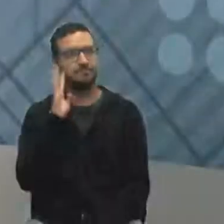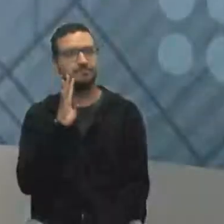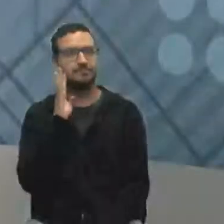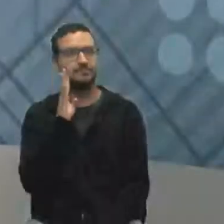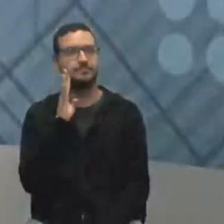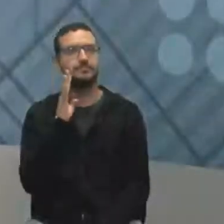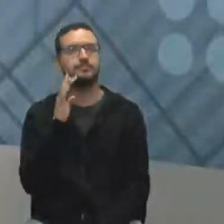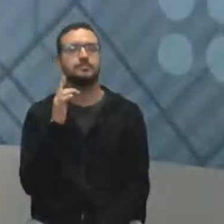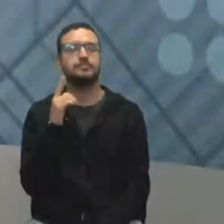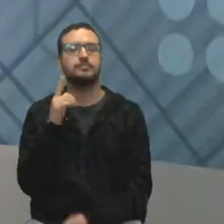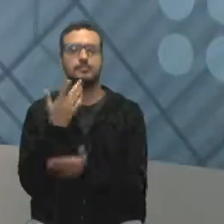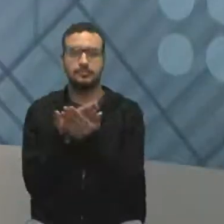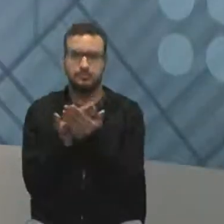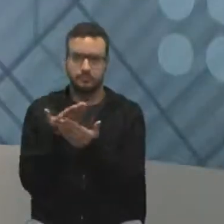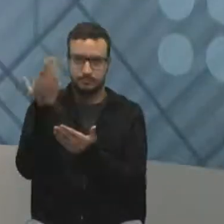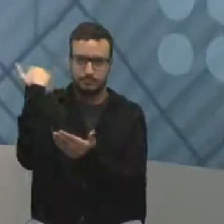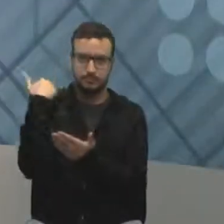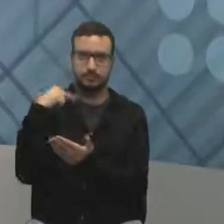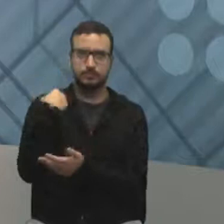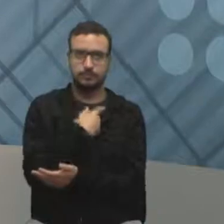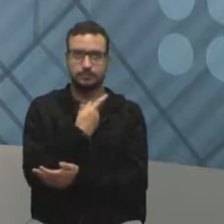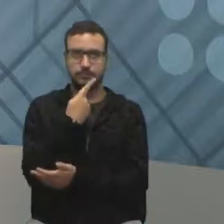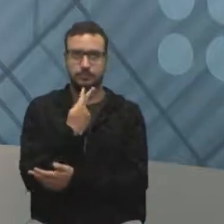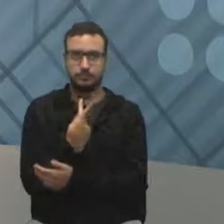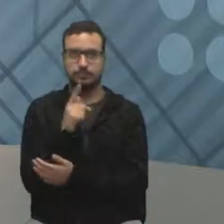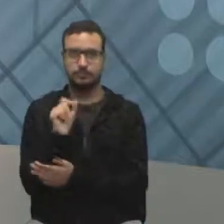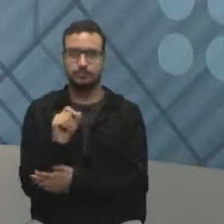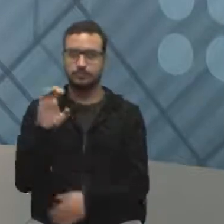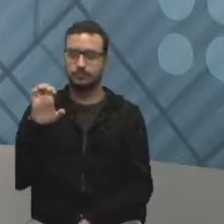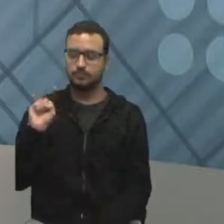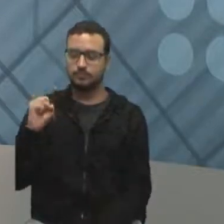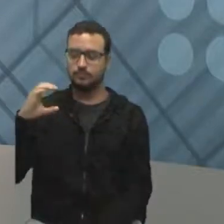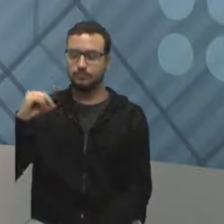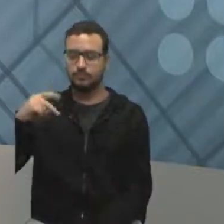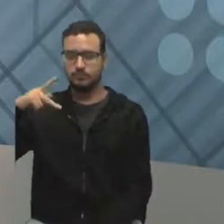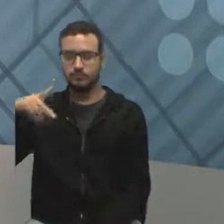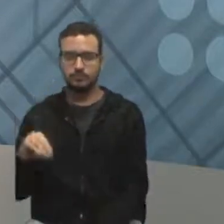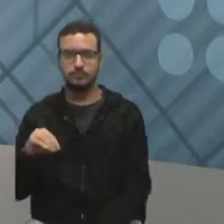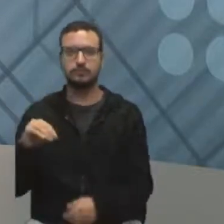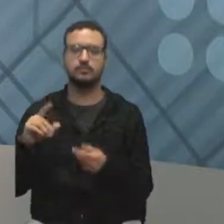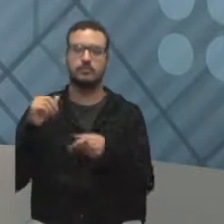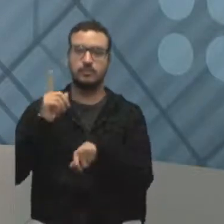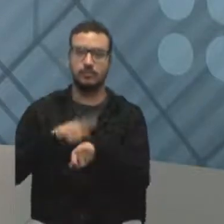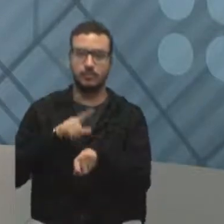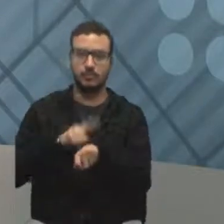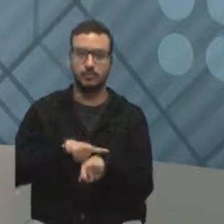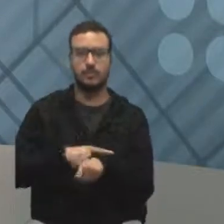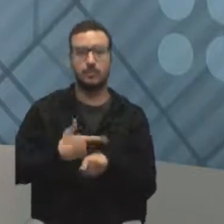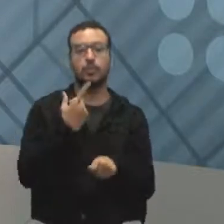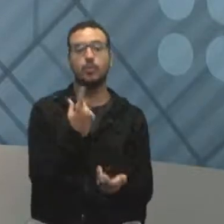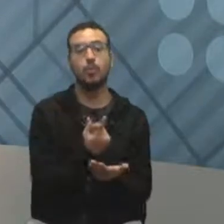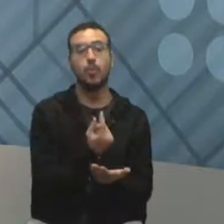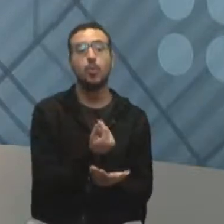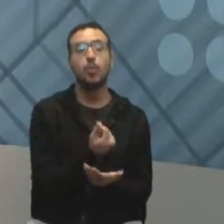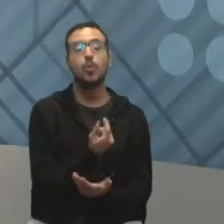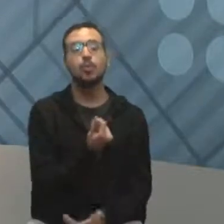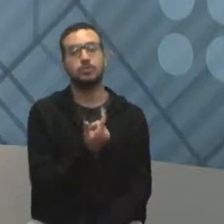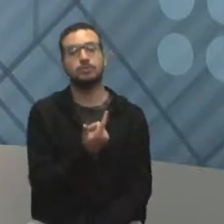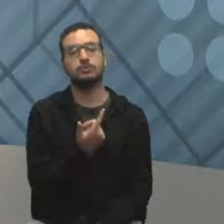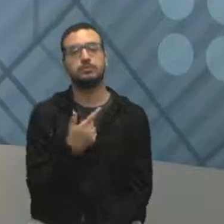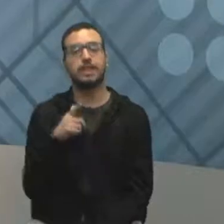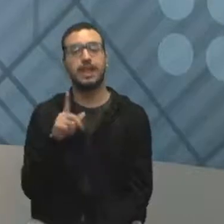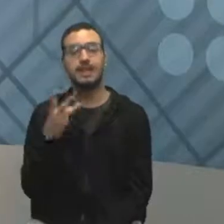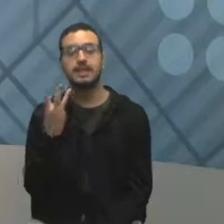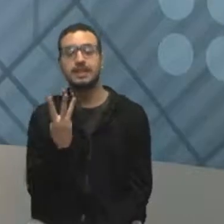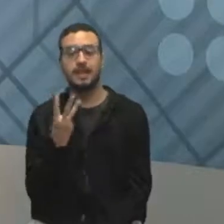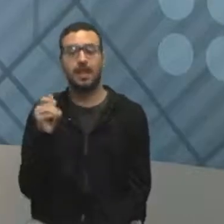Nós, lá na aula passada, falamos sobre escopo, tempo e custos, que são aí as três primeiras áreas que dão start, que